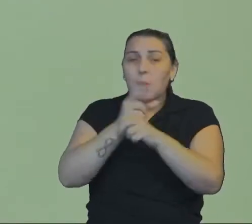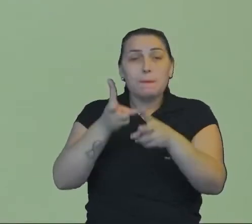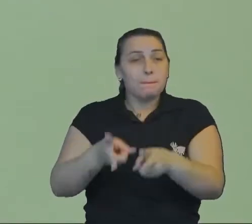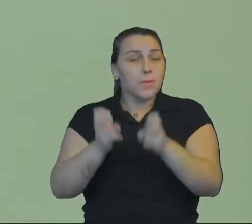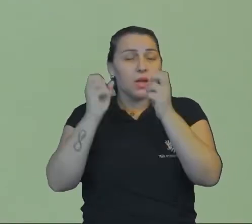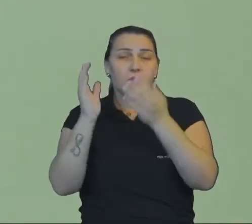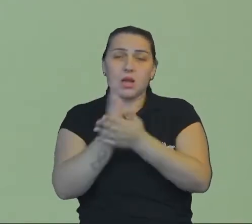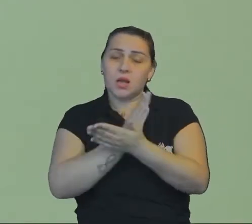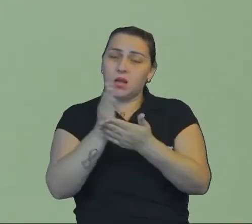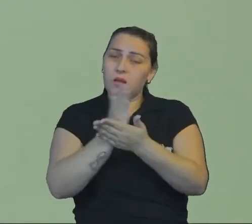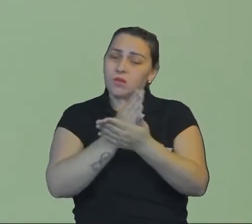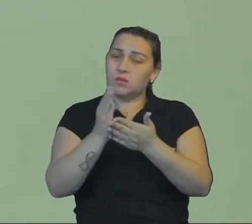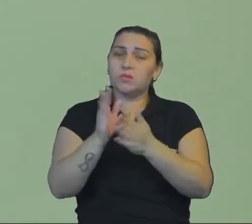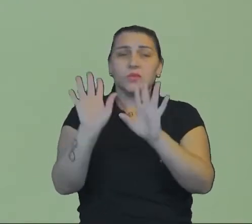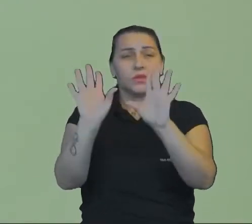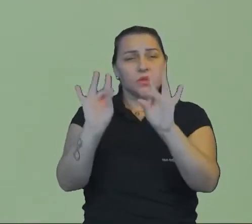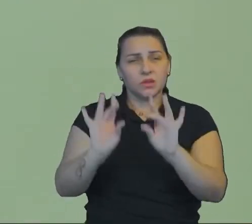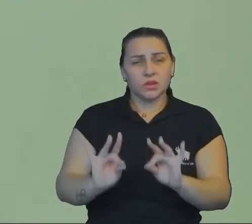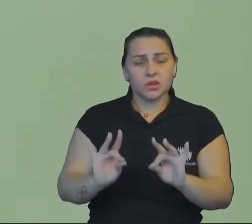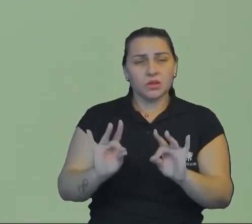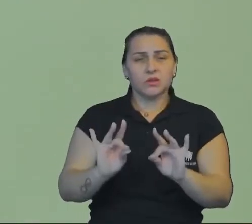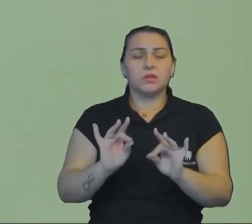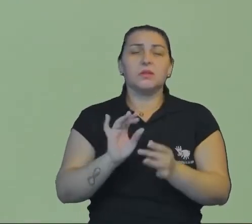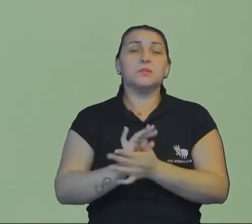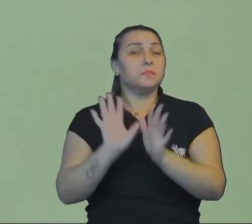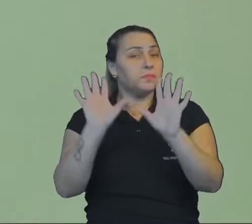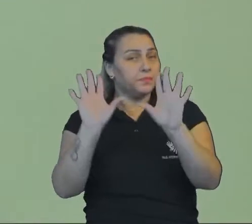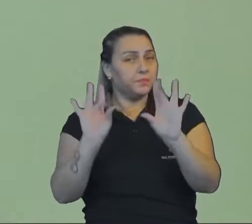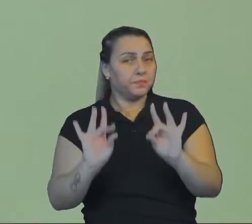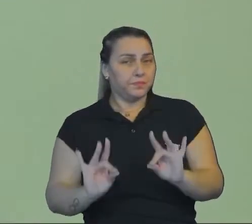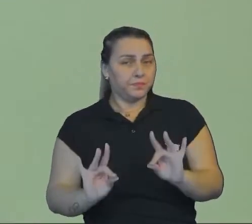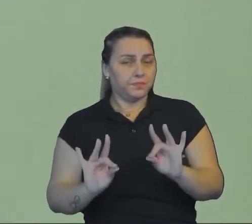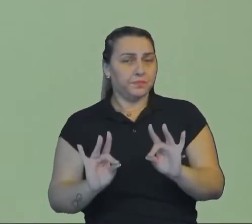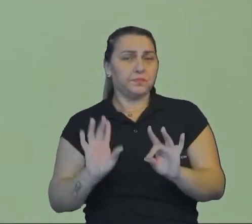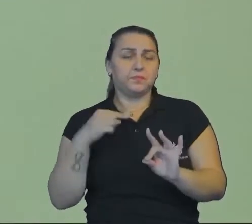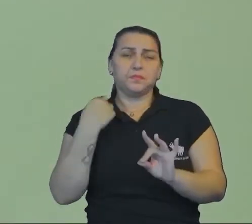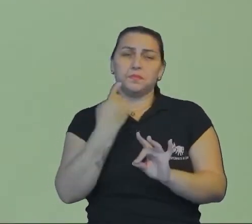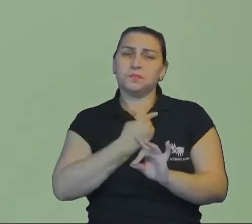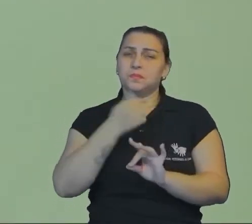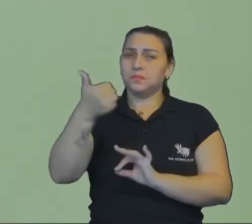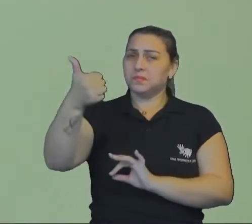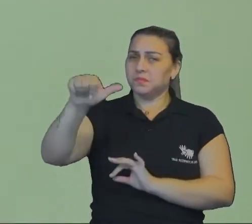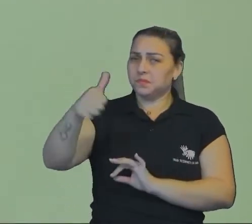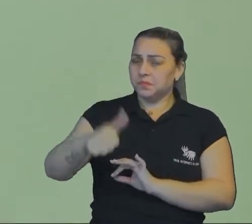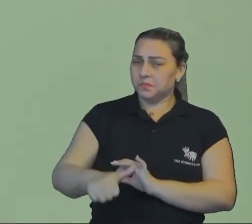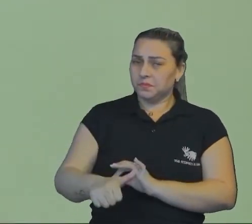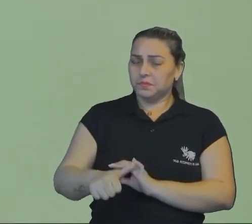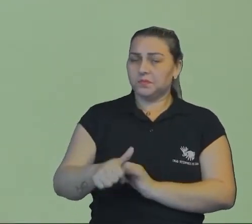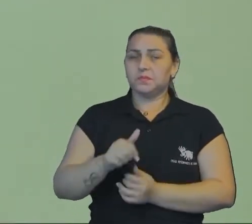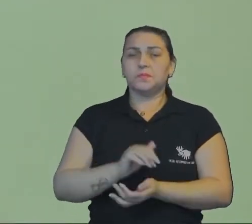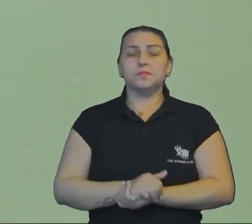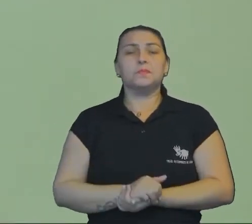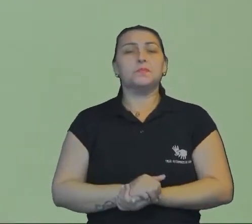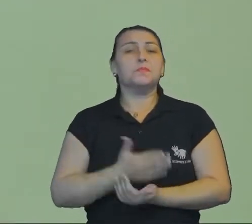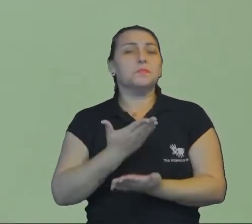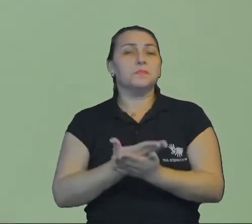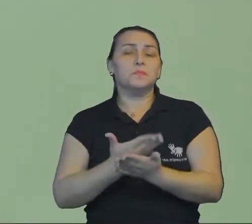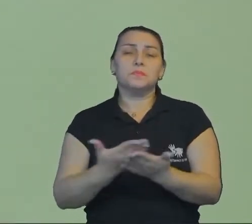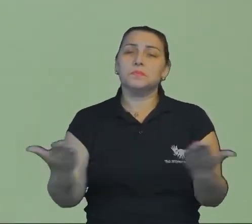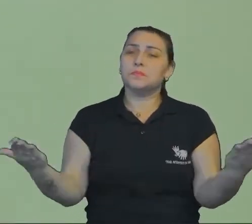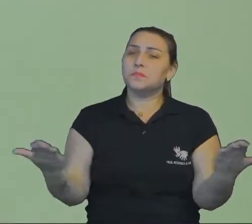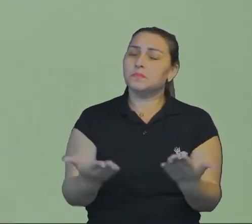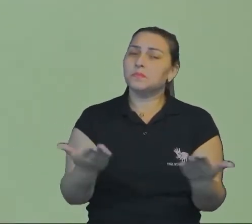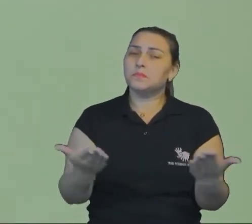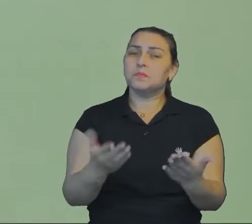manifestações, alguns detalhes. Esses detalhes são aqueles que nós vamos analisar durante a nossa aula hoje.